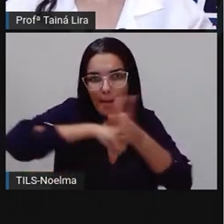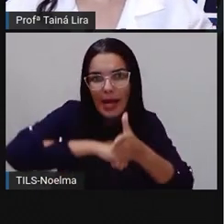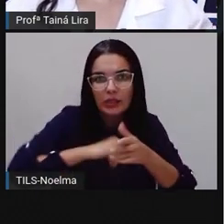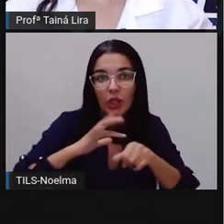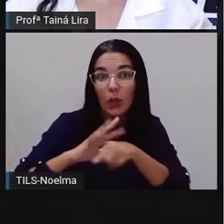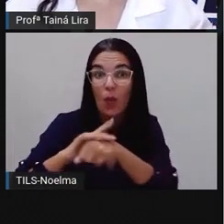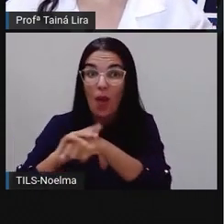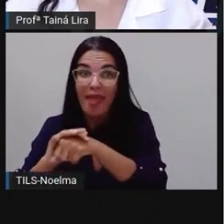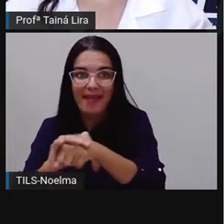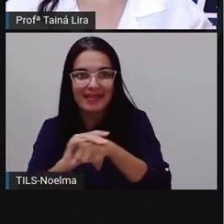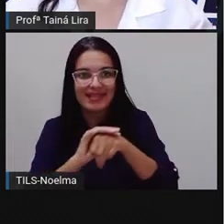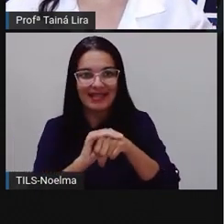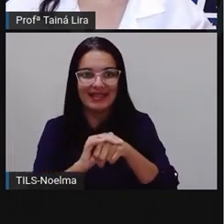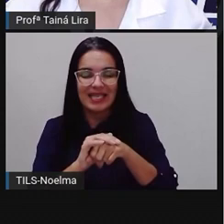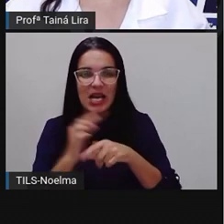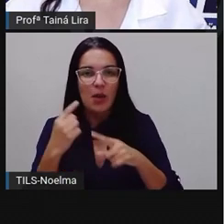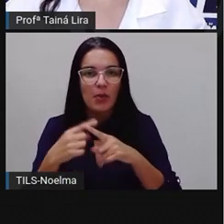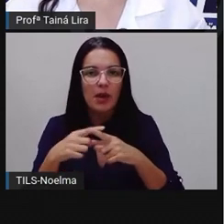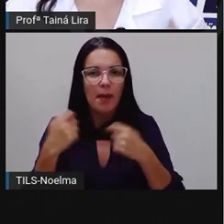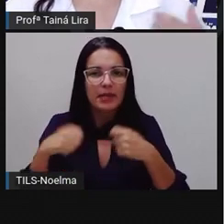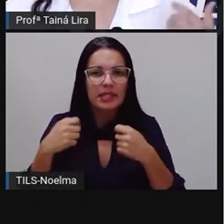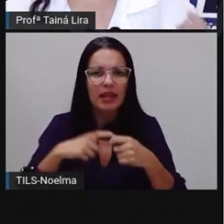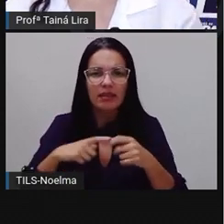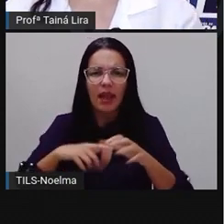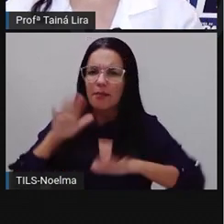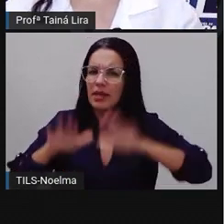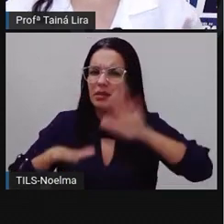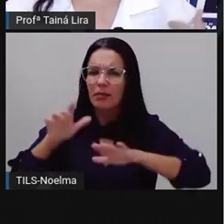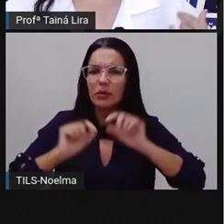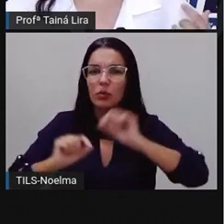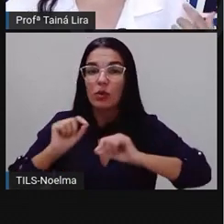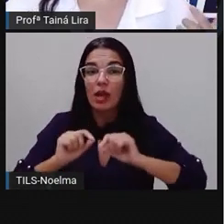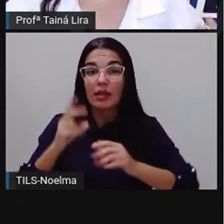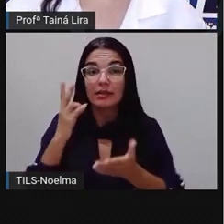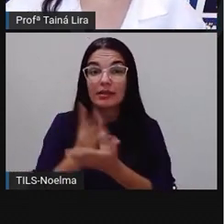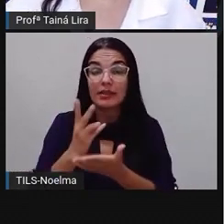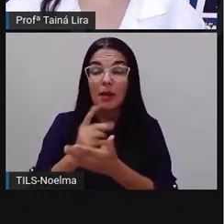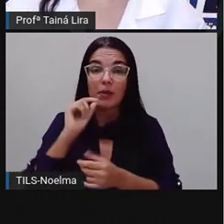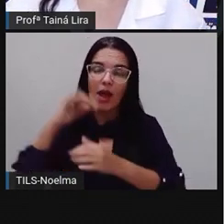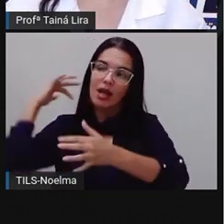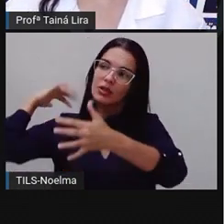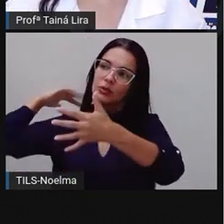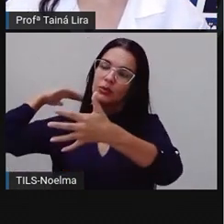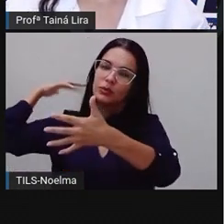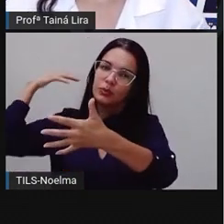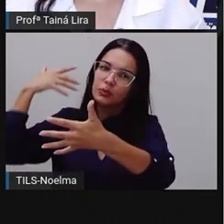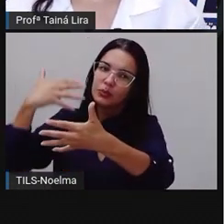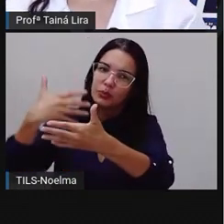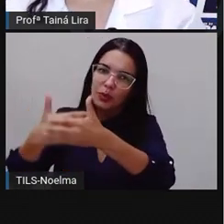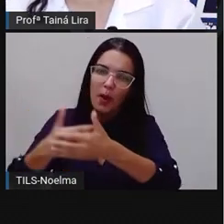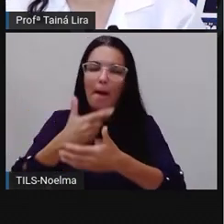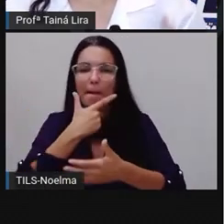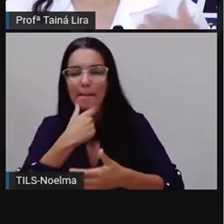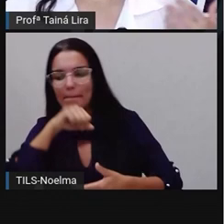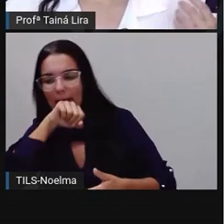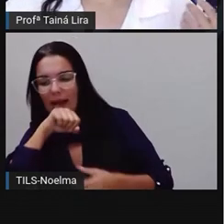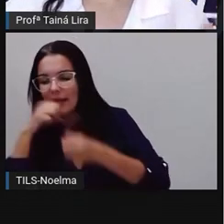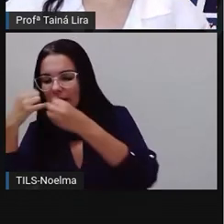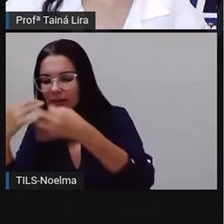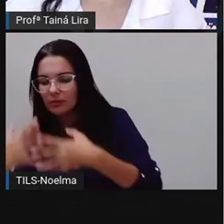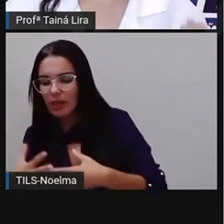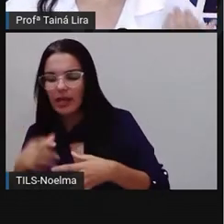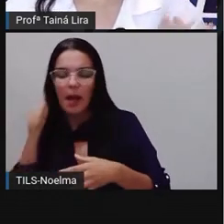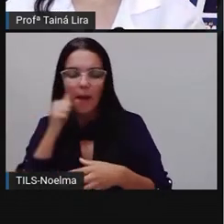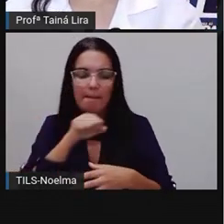Então, os conhecimentos sobre essas plantas, geralmente, são passados de geração em geração, mas já tem